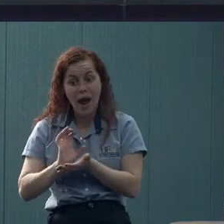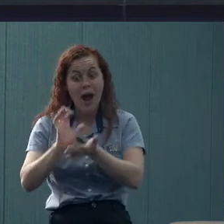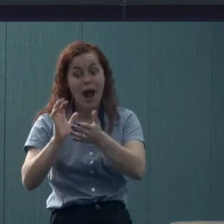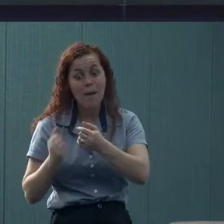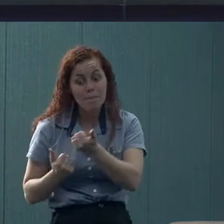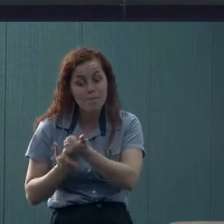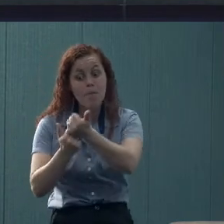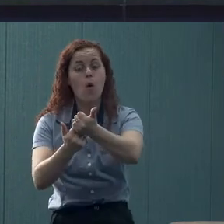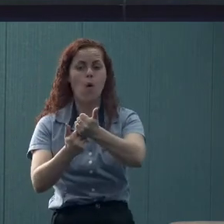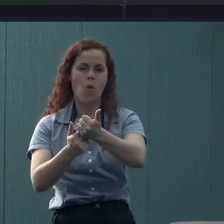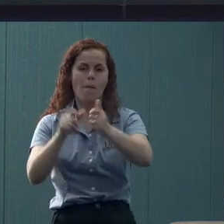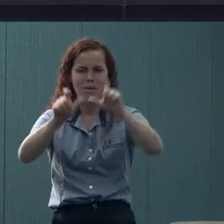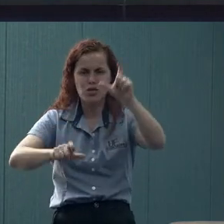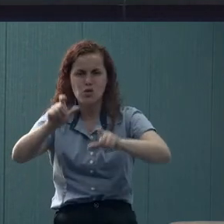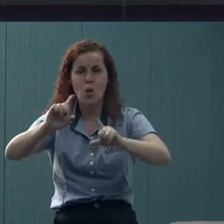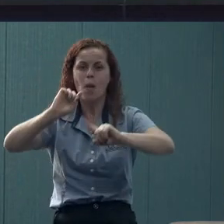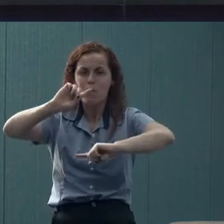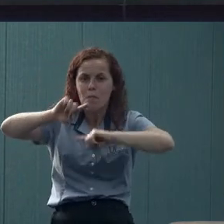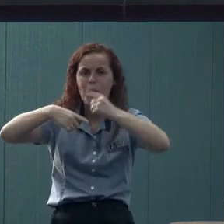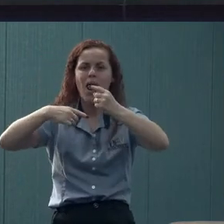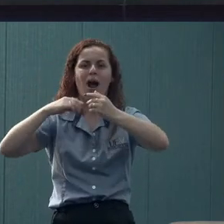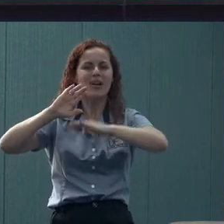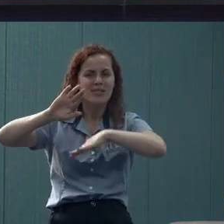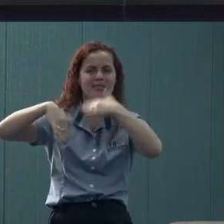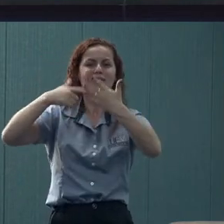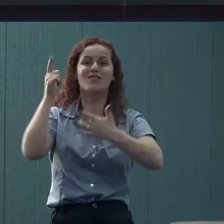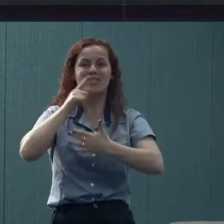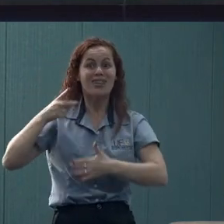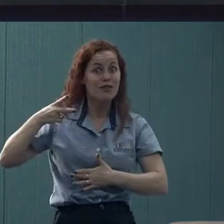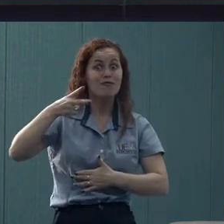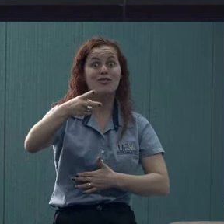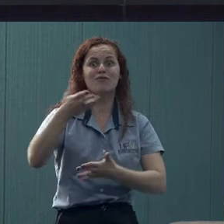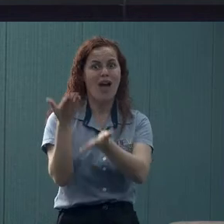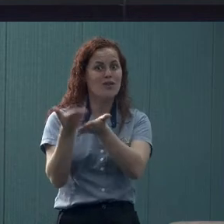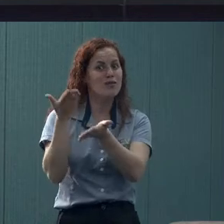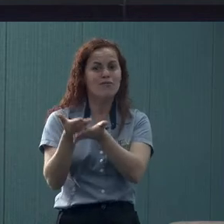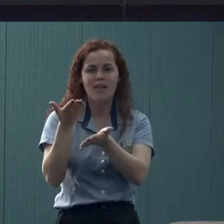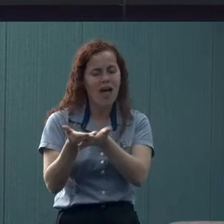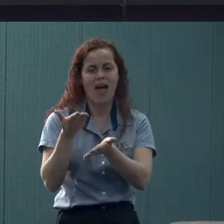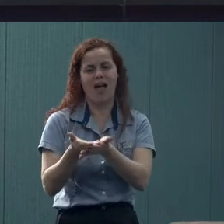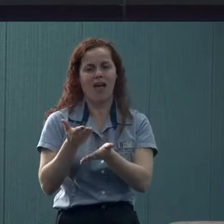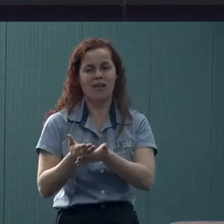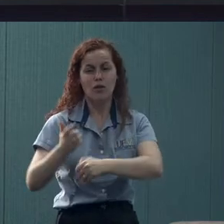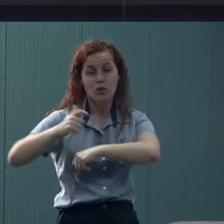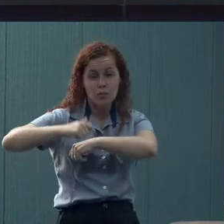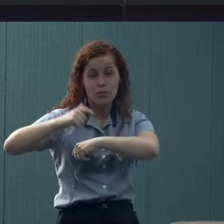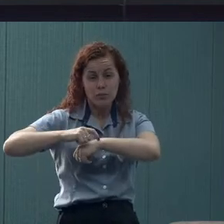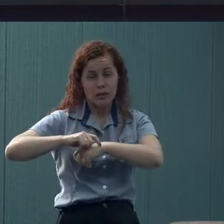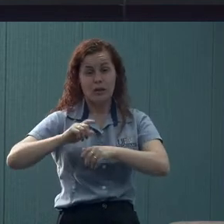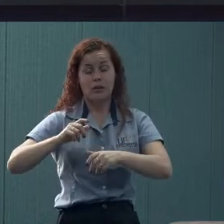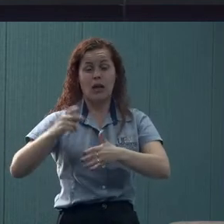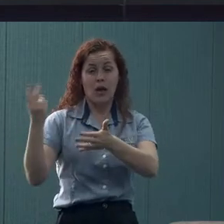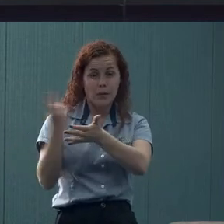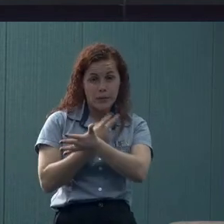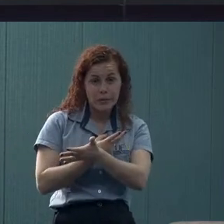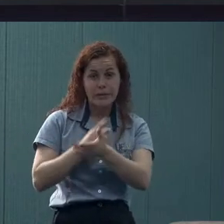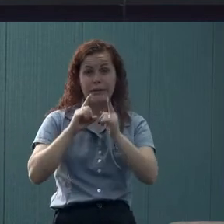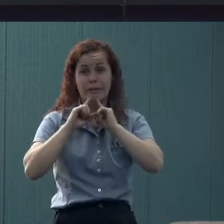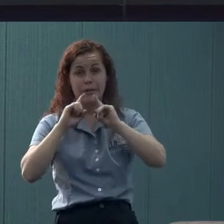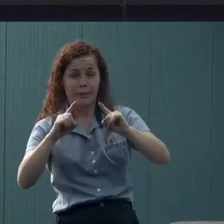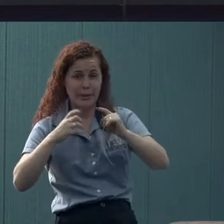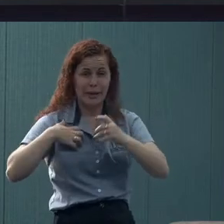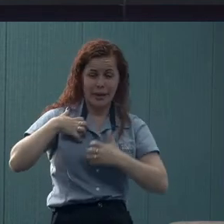sentido de que ajuda a pessoa a se manter aqui na universidade. Então, também naquele momento, muitas queixas ligadas à